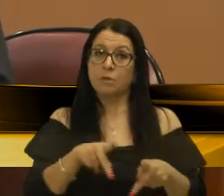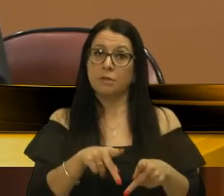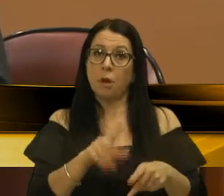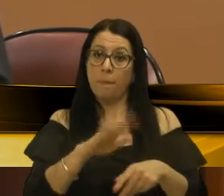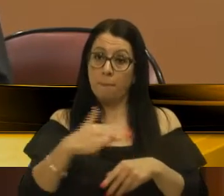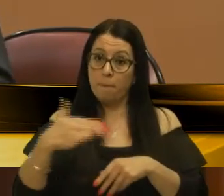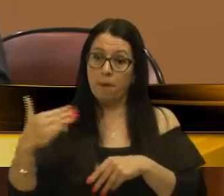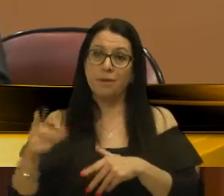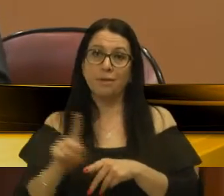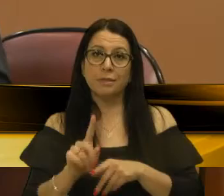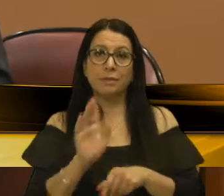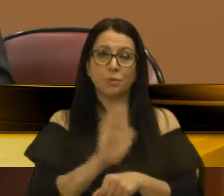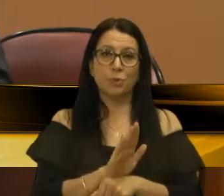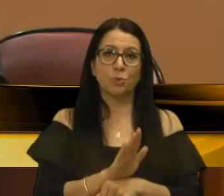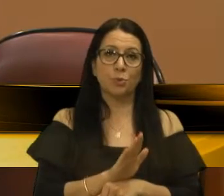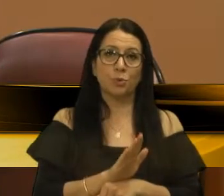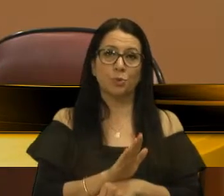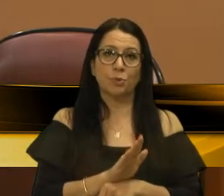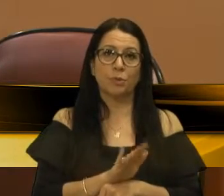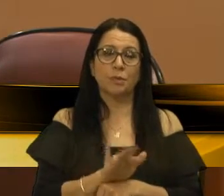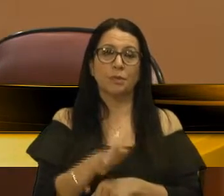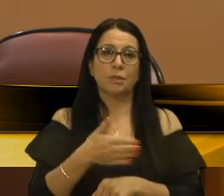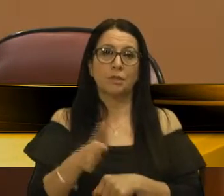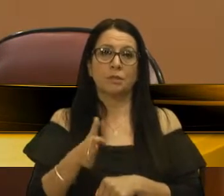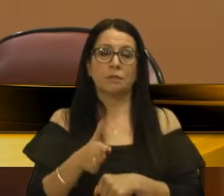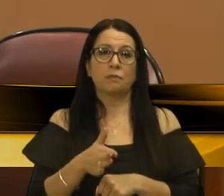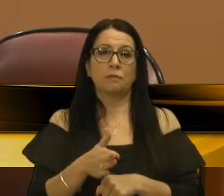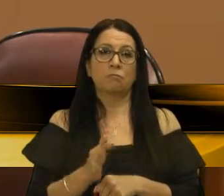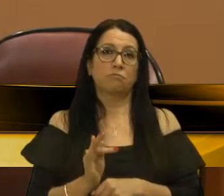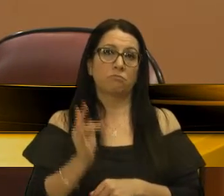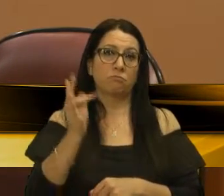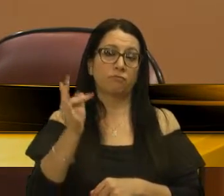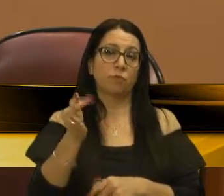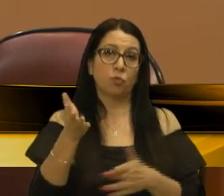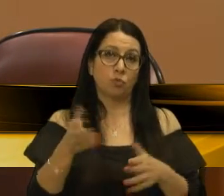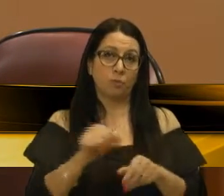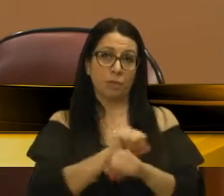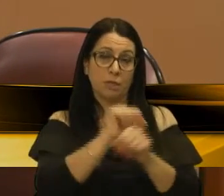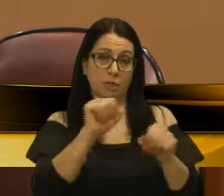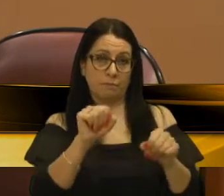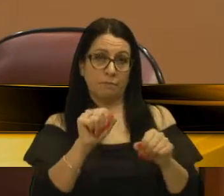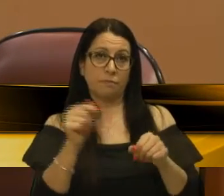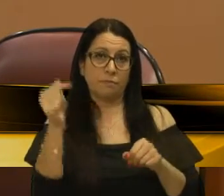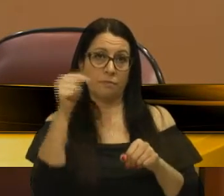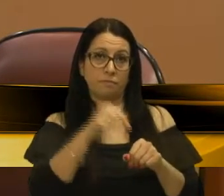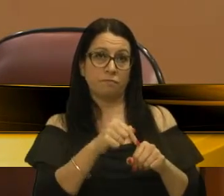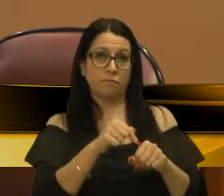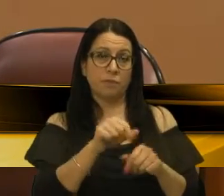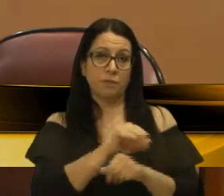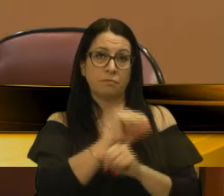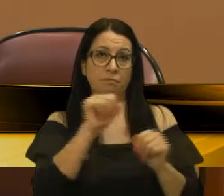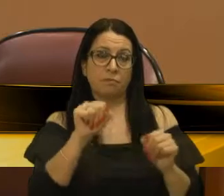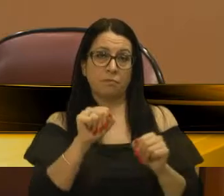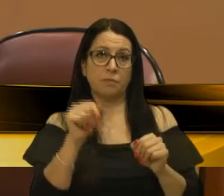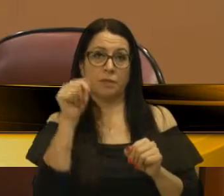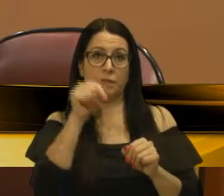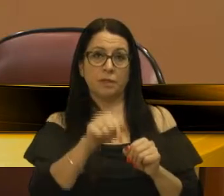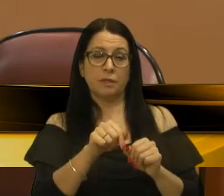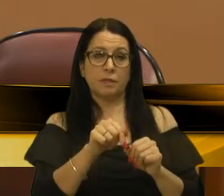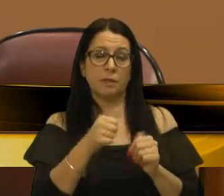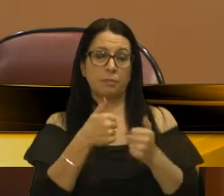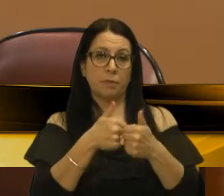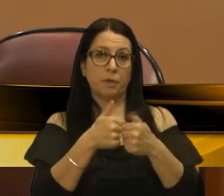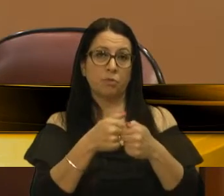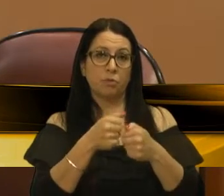vez mais contribui, talvez até ali na frente. Hoje pela manhã estava vindo, todas as manhãs, quando vem o cruzo ali pela